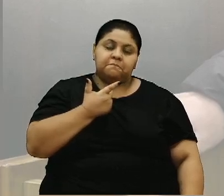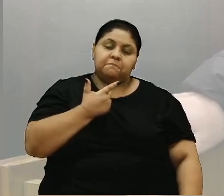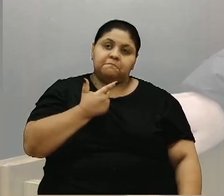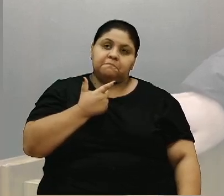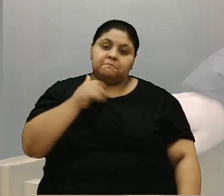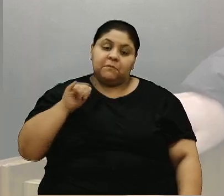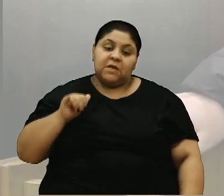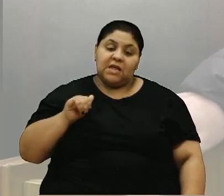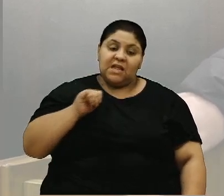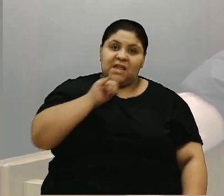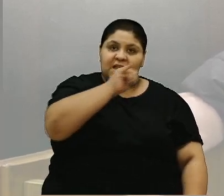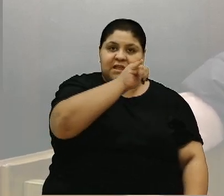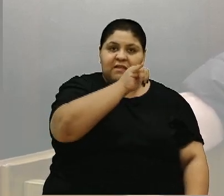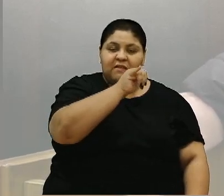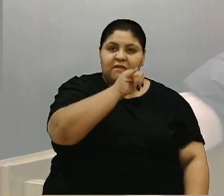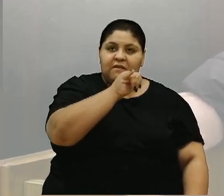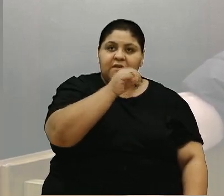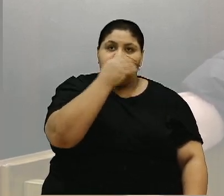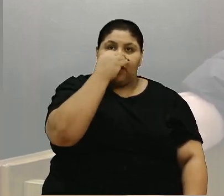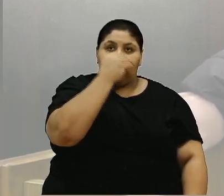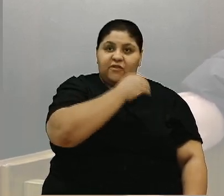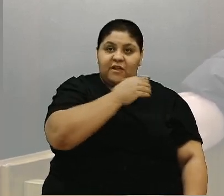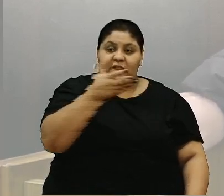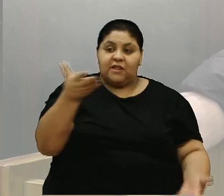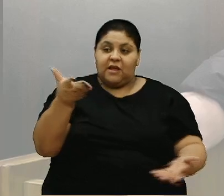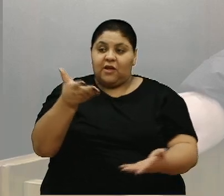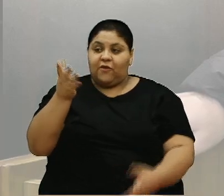O aeroporto de desprezado para a solução.